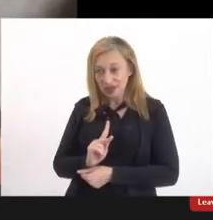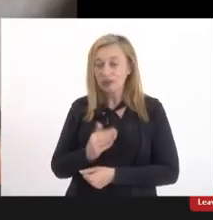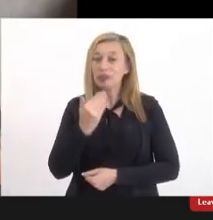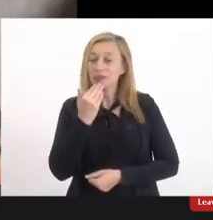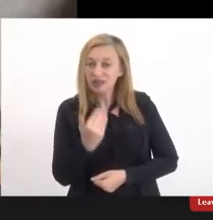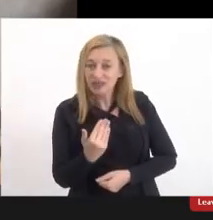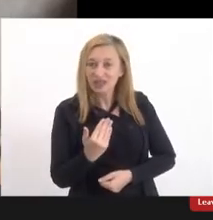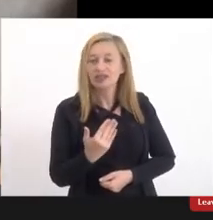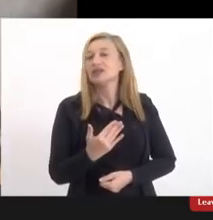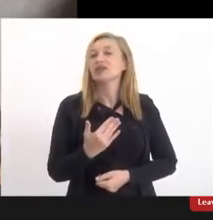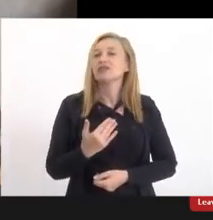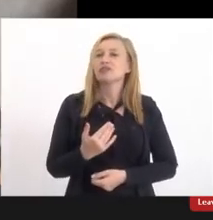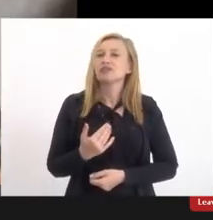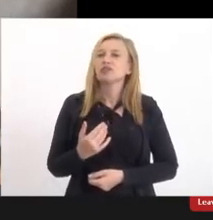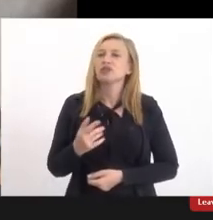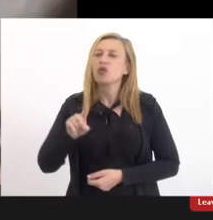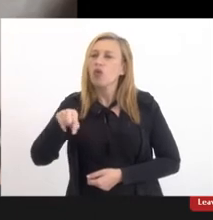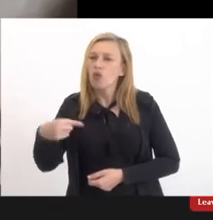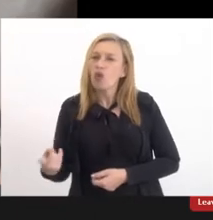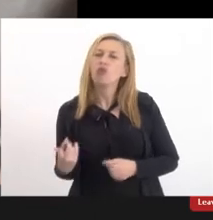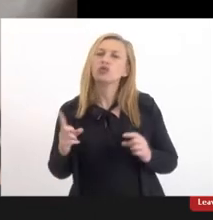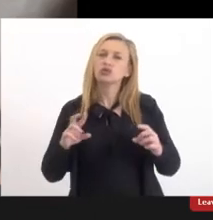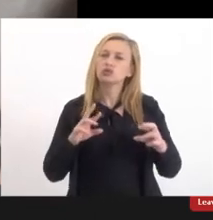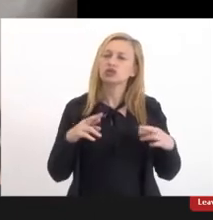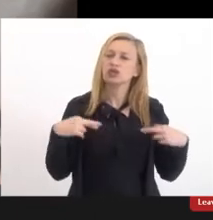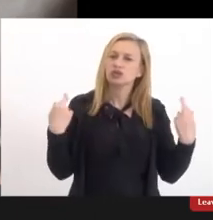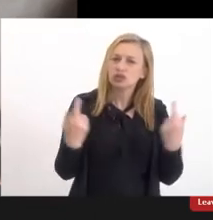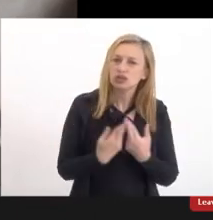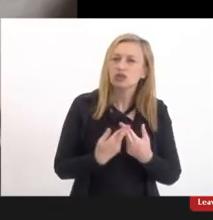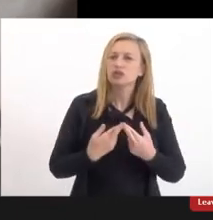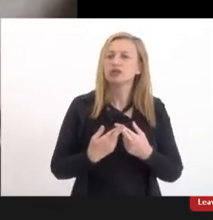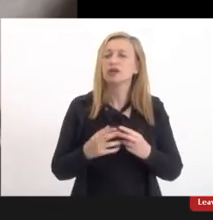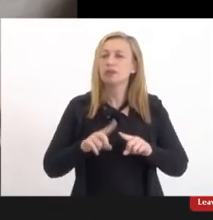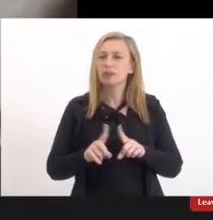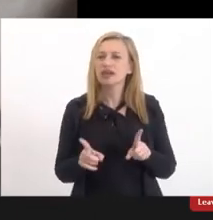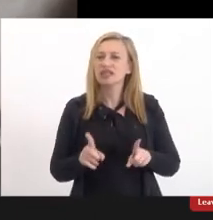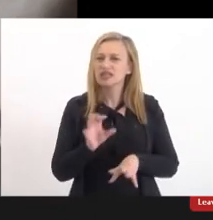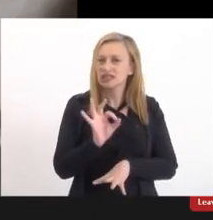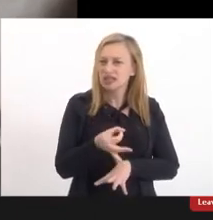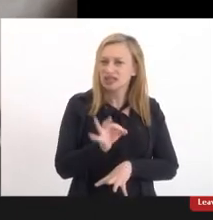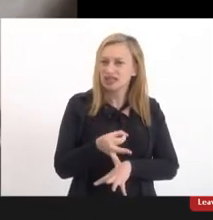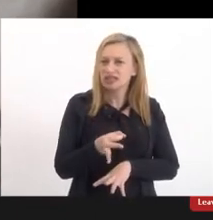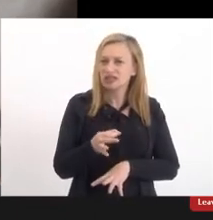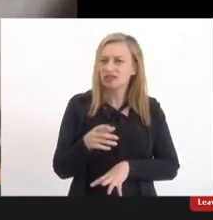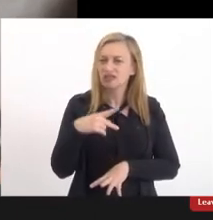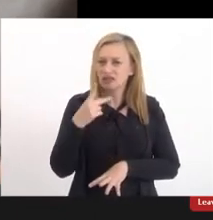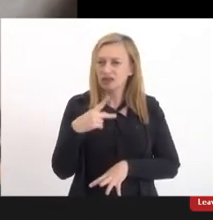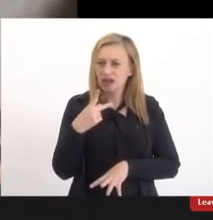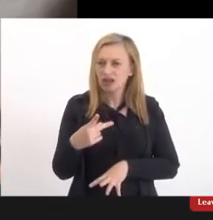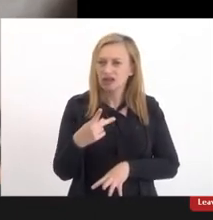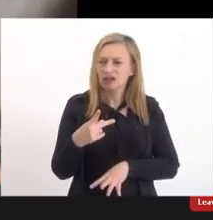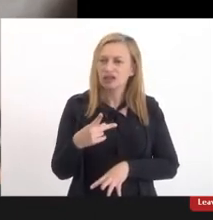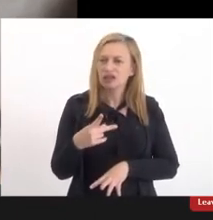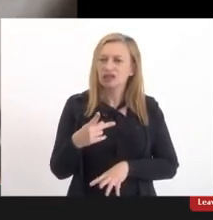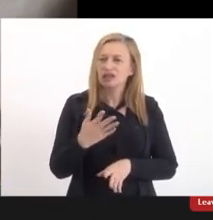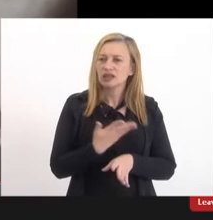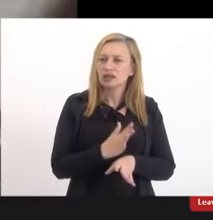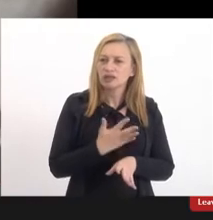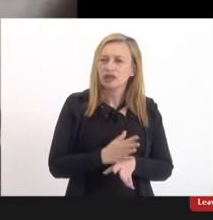apelo para que a gente faça outros encontros e outras reuniões mas que a gente de fato traga isso na prática